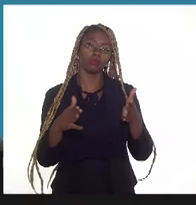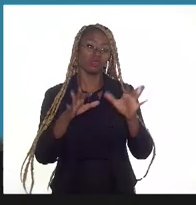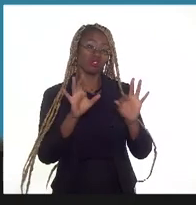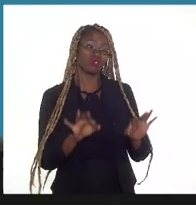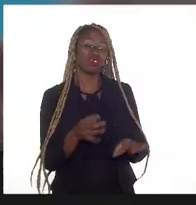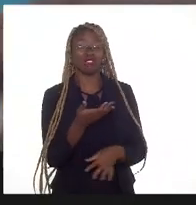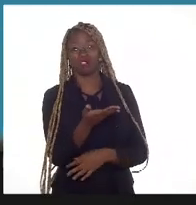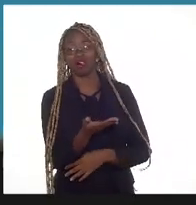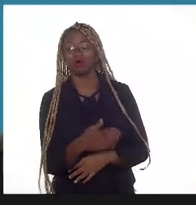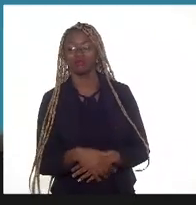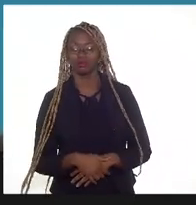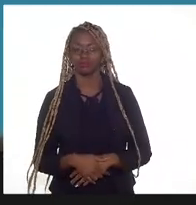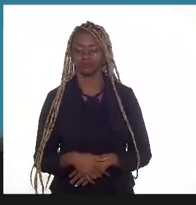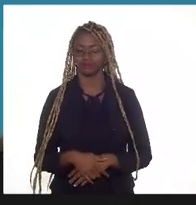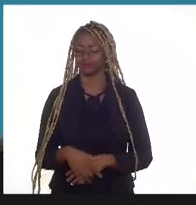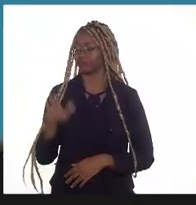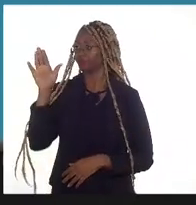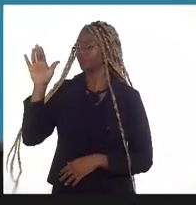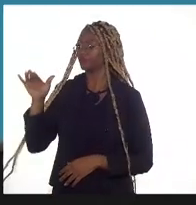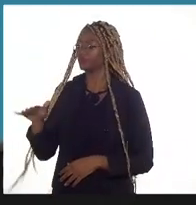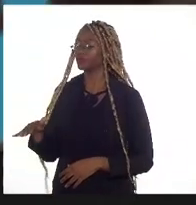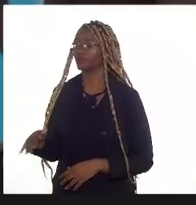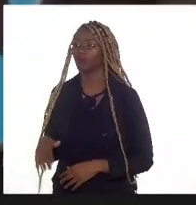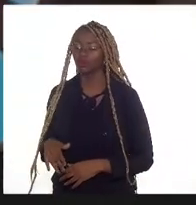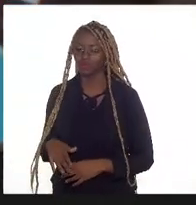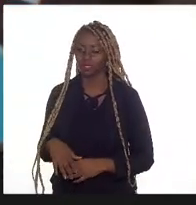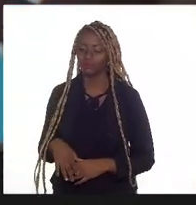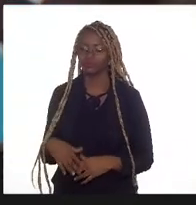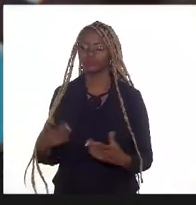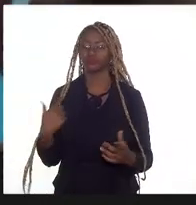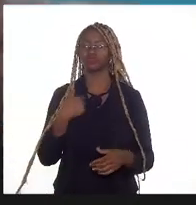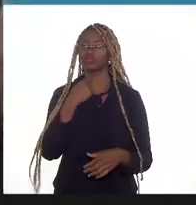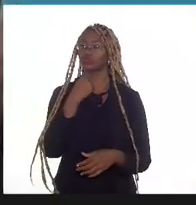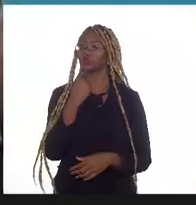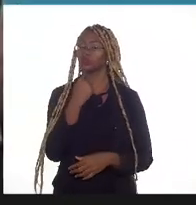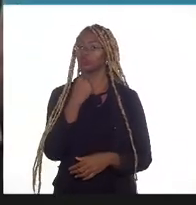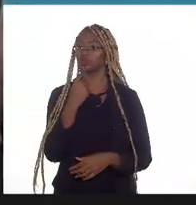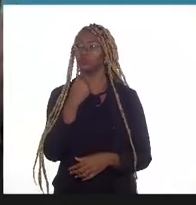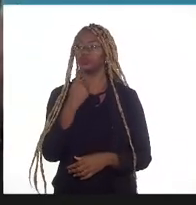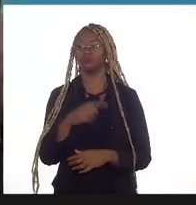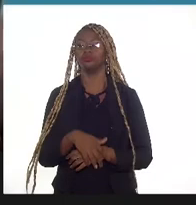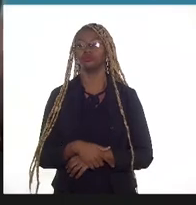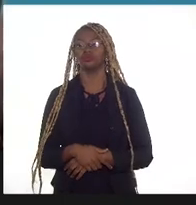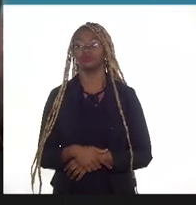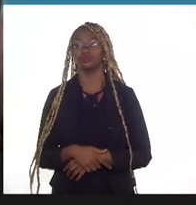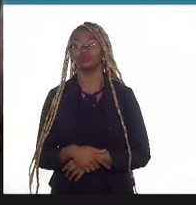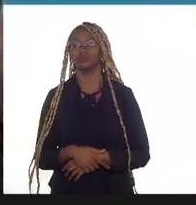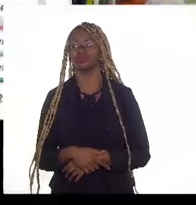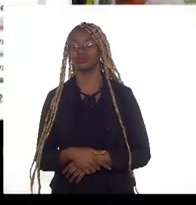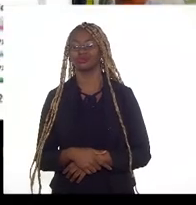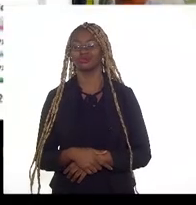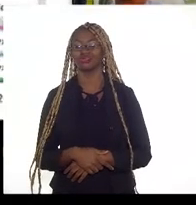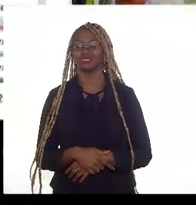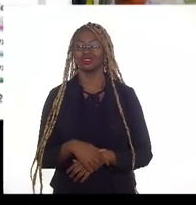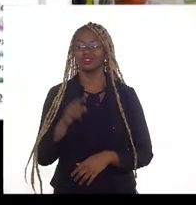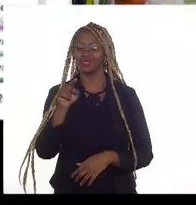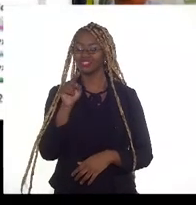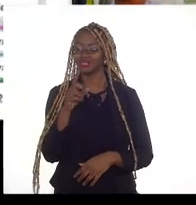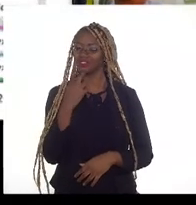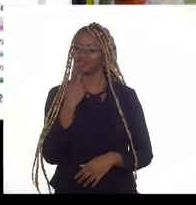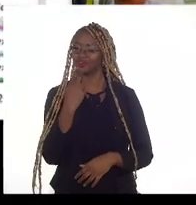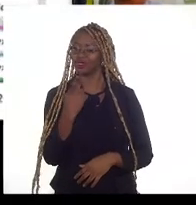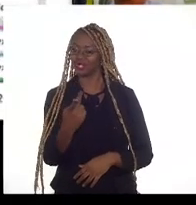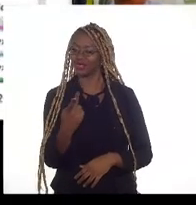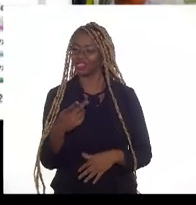acho que essas conversas, sim. Tem uma questão, olha só, você botou aí que a